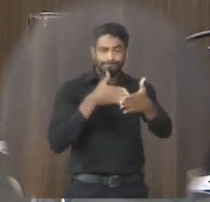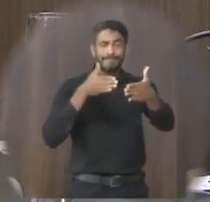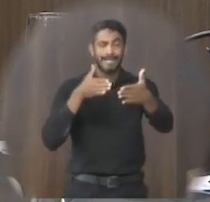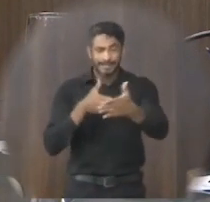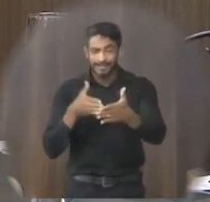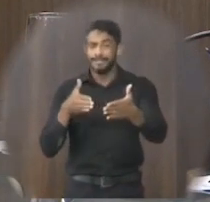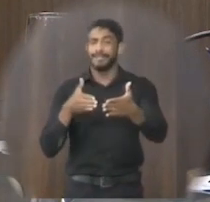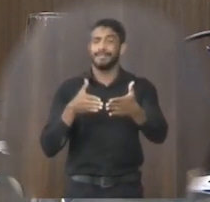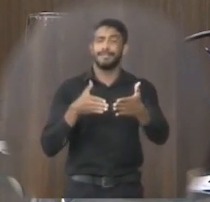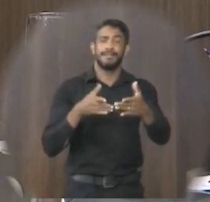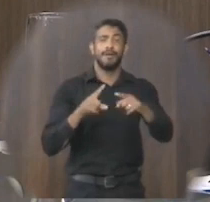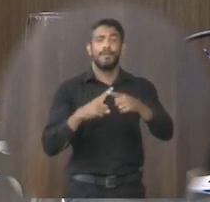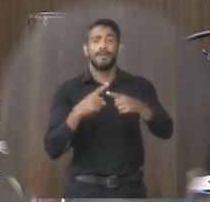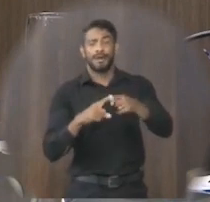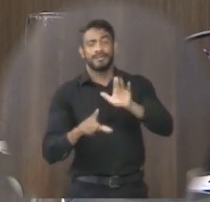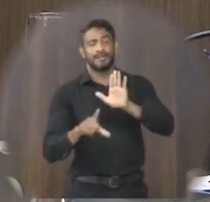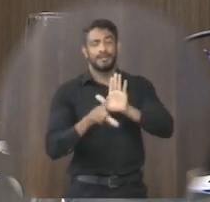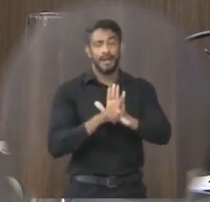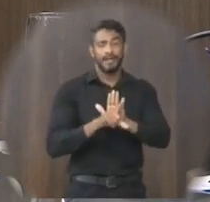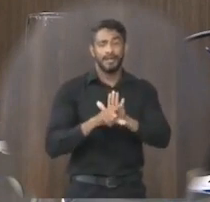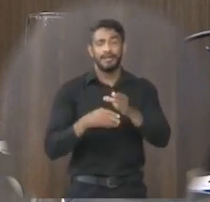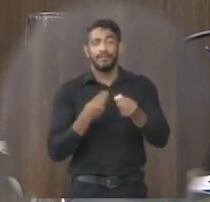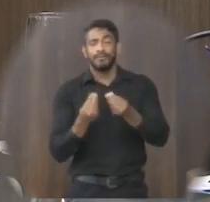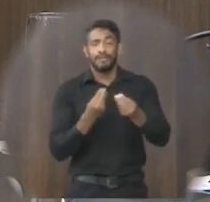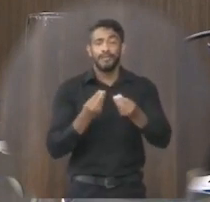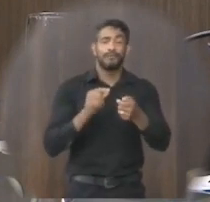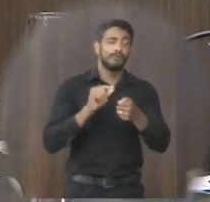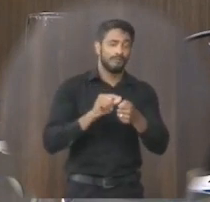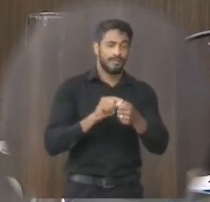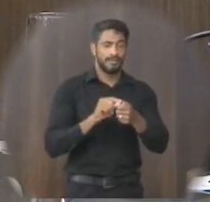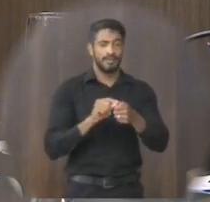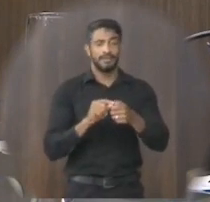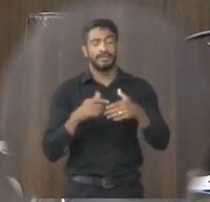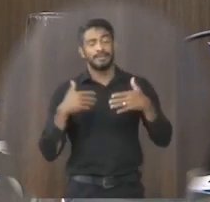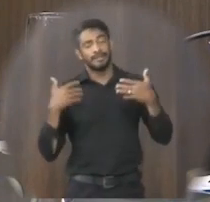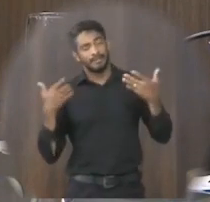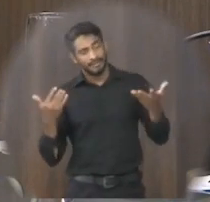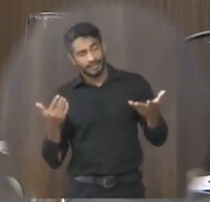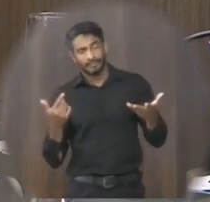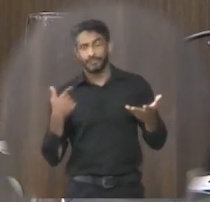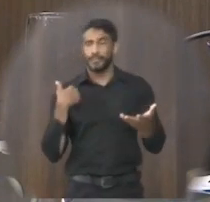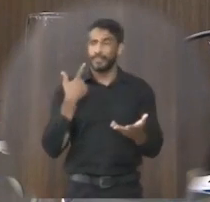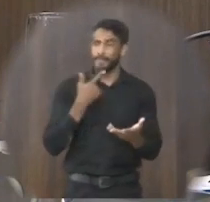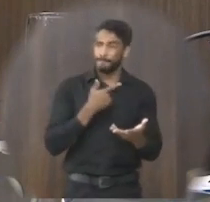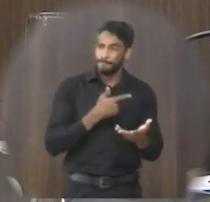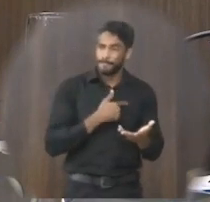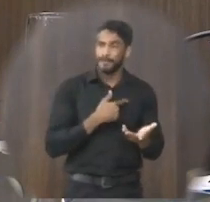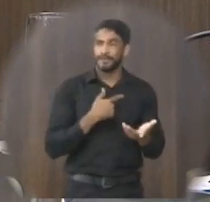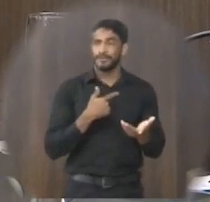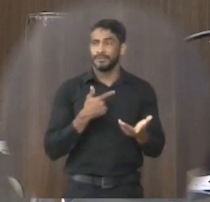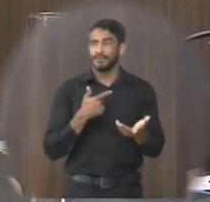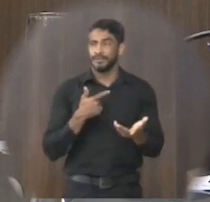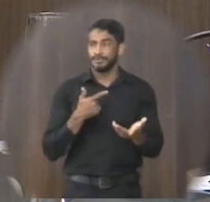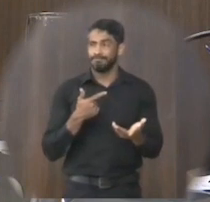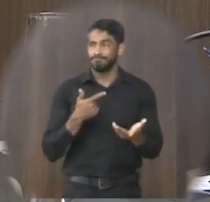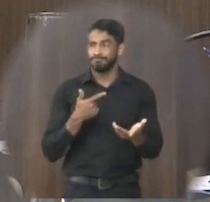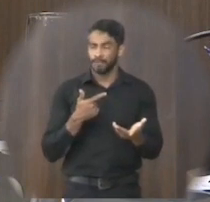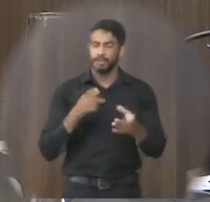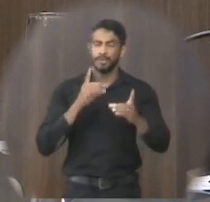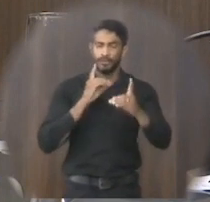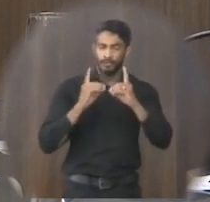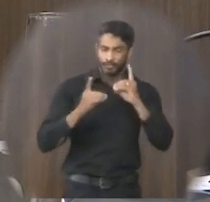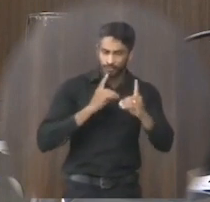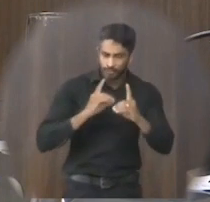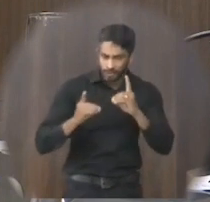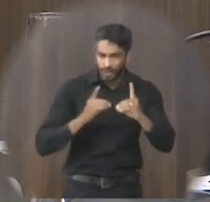legais e não tem o que fazer então não adianta a gente é nada que um bom diálogo